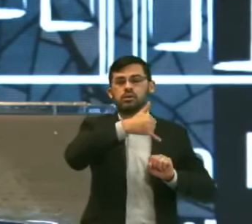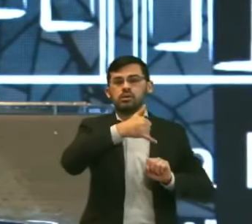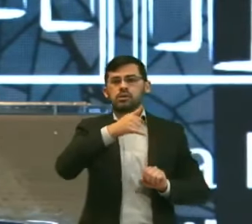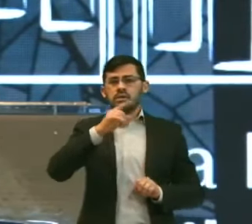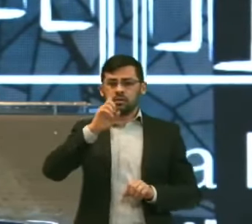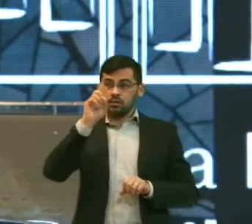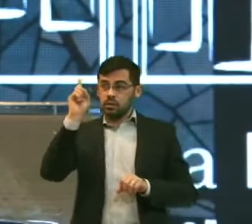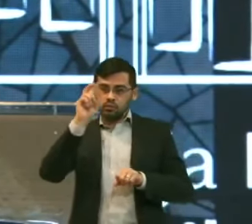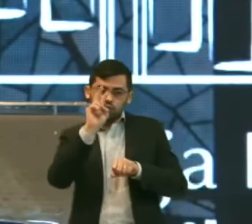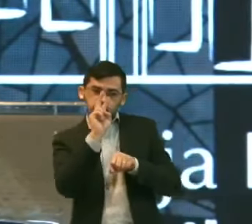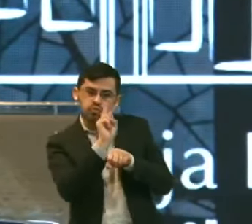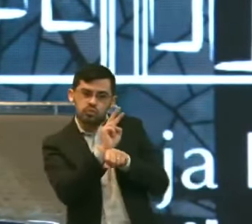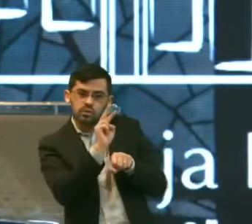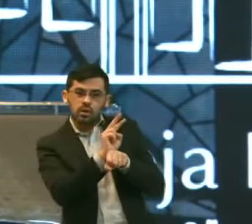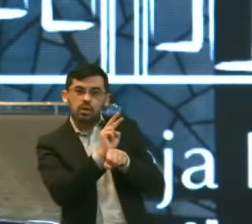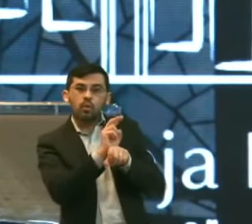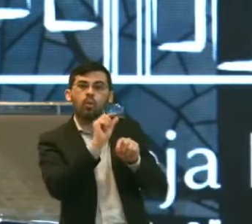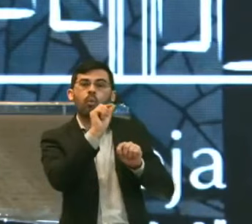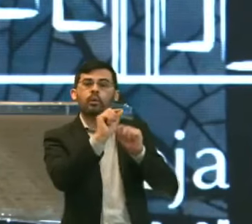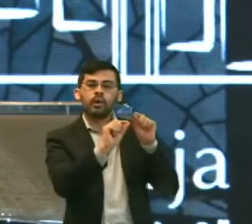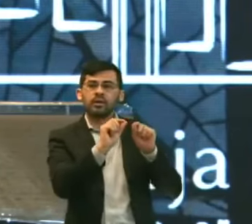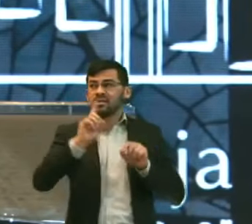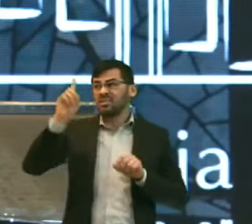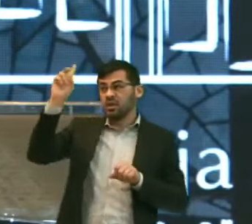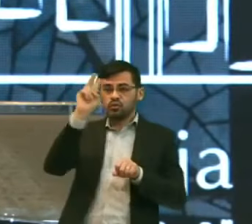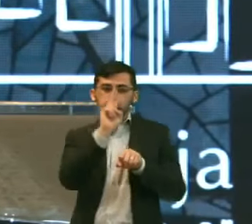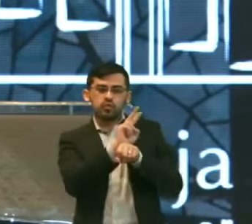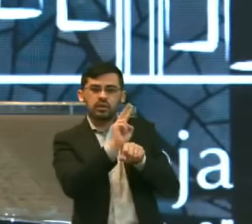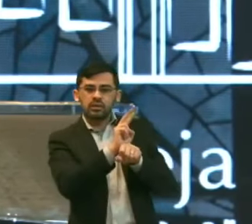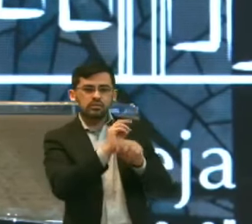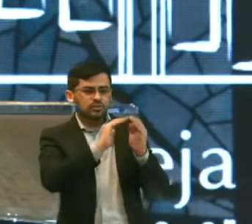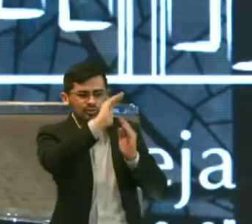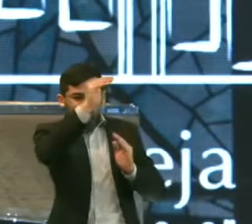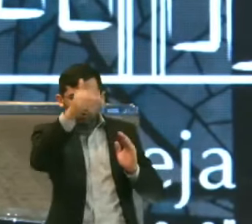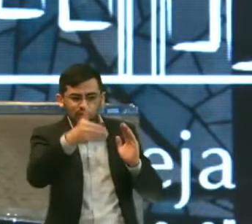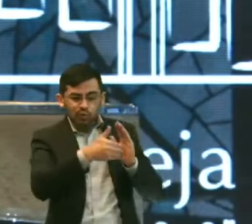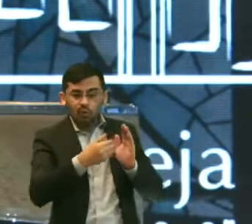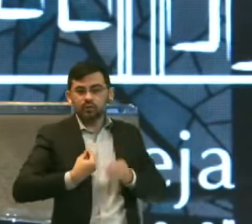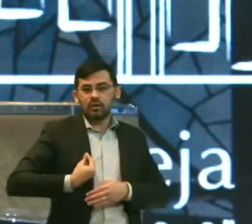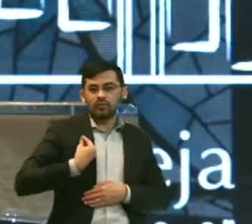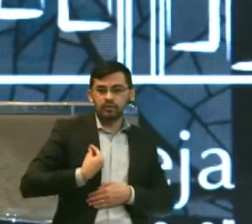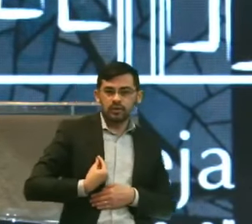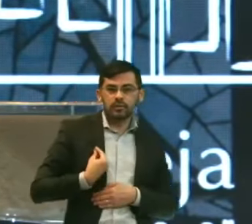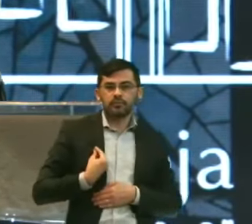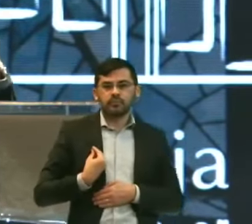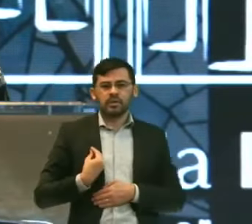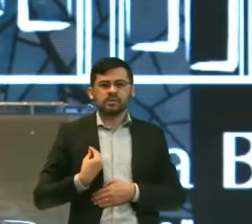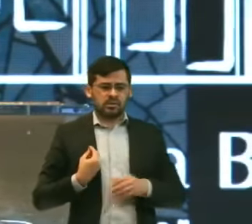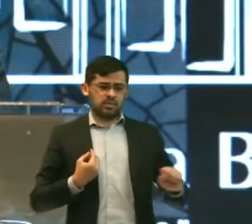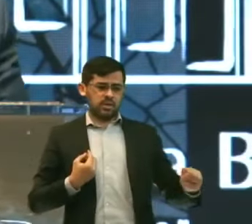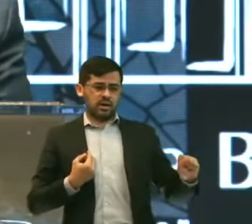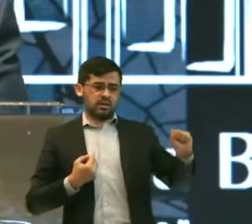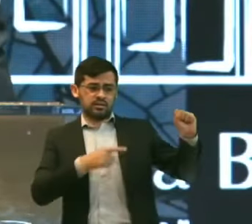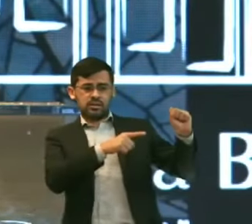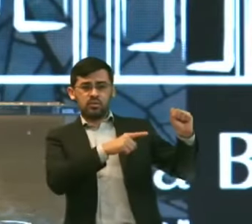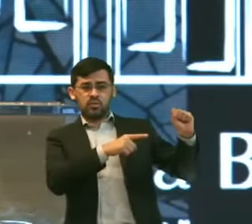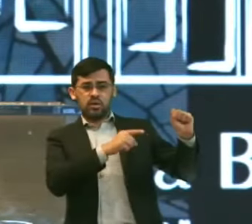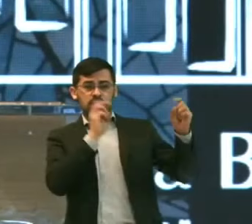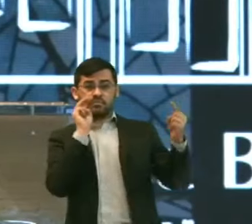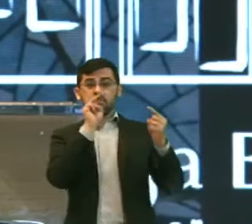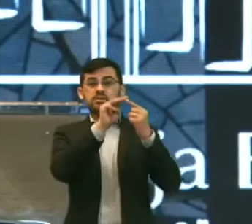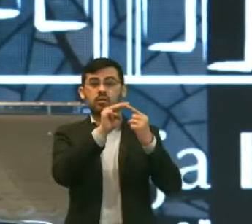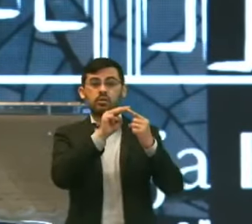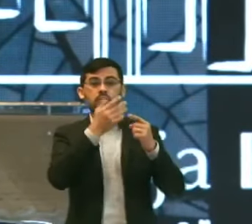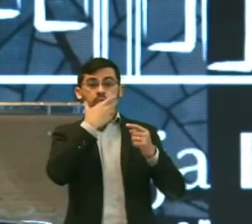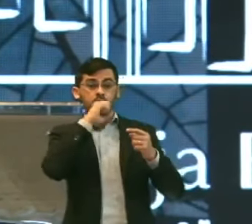Do que o preocuparia Do que o preocupava A missão Que Saúl Tinha recebido De quis O seu pai